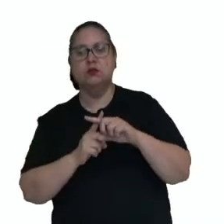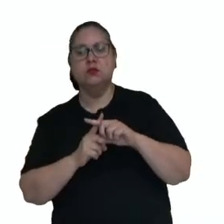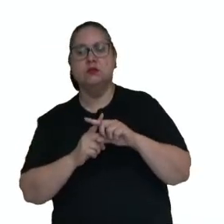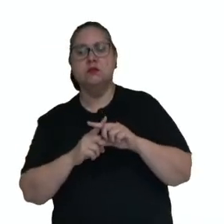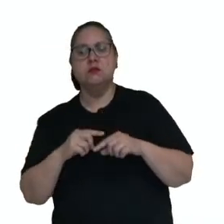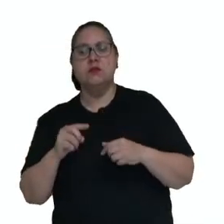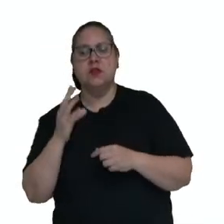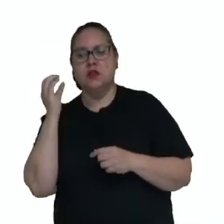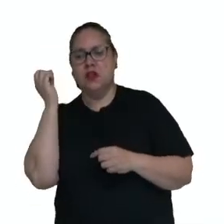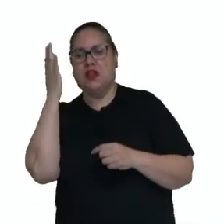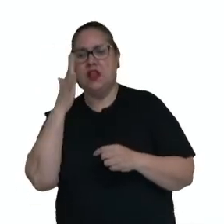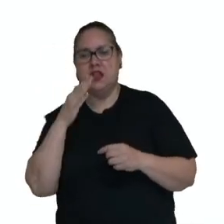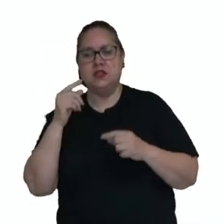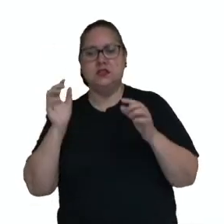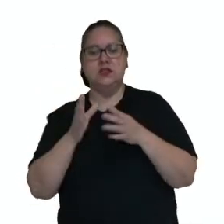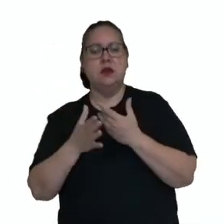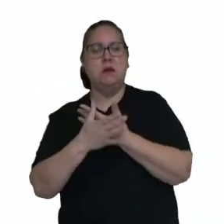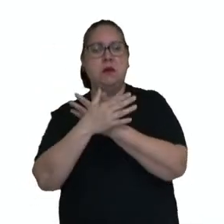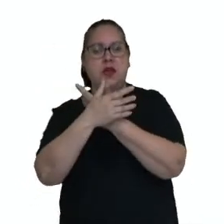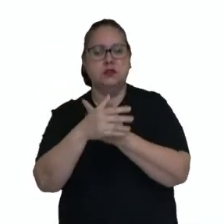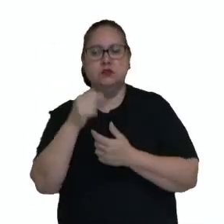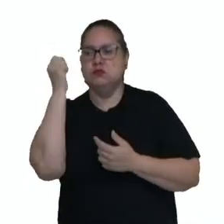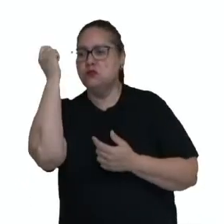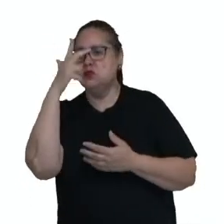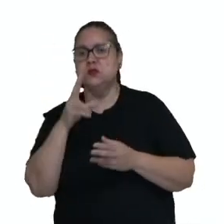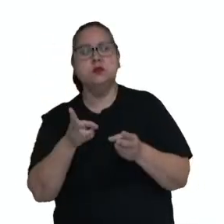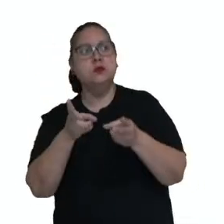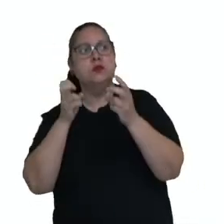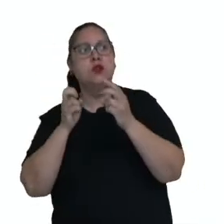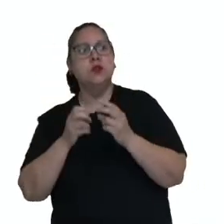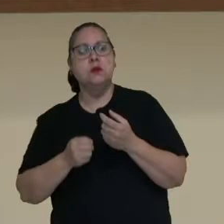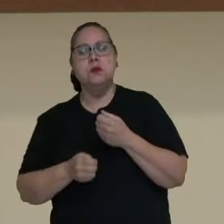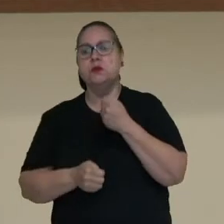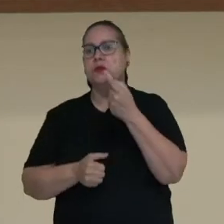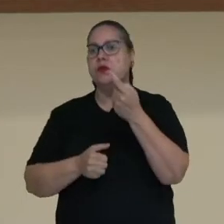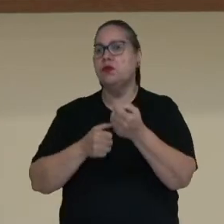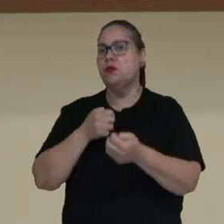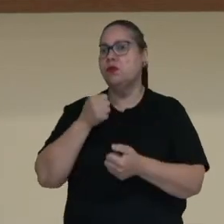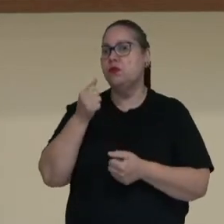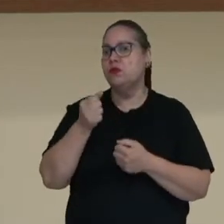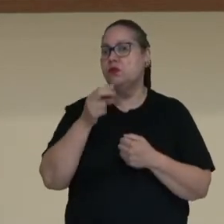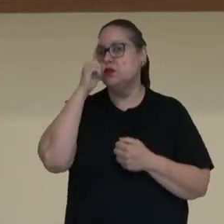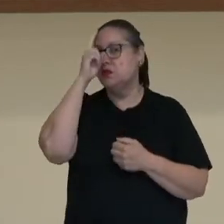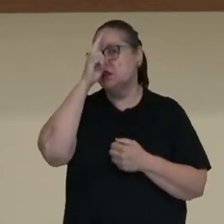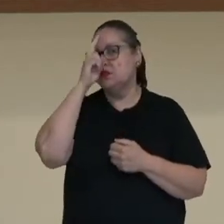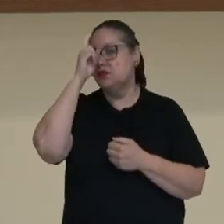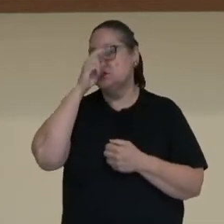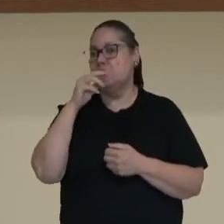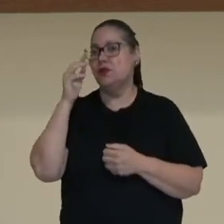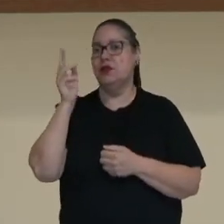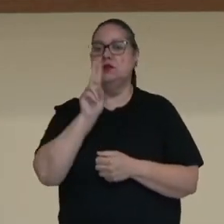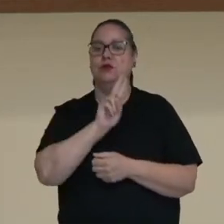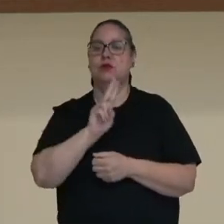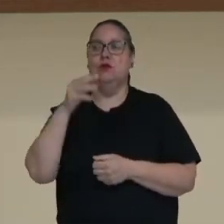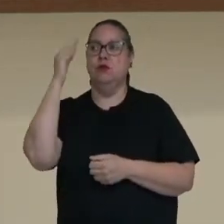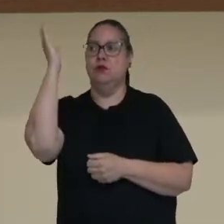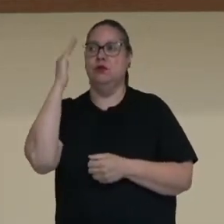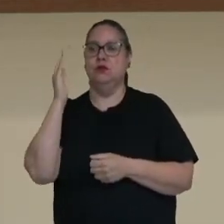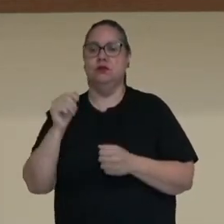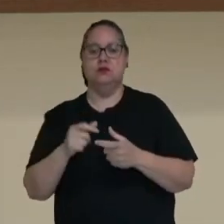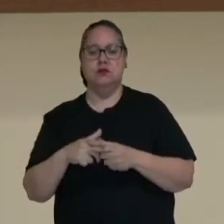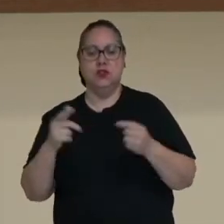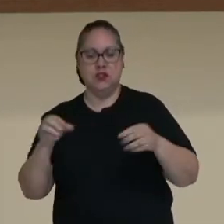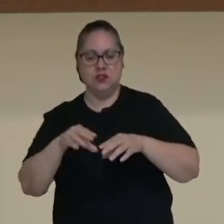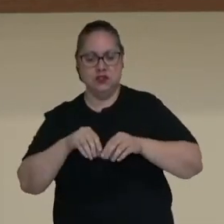pássaro, terra cheia de luz. Percebe aqui um pouco da história do nome do Brasil, né? A grande